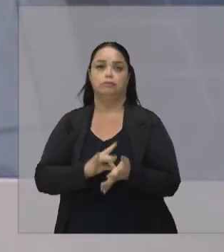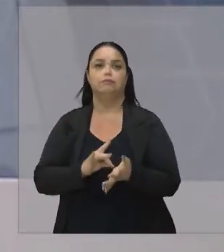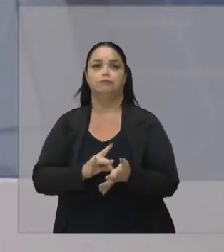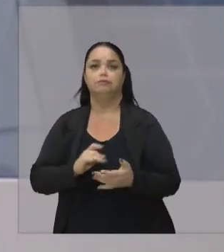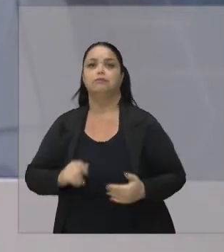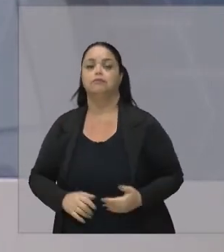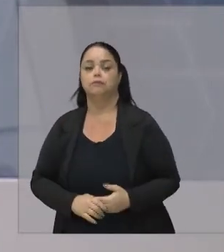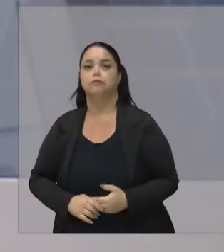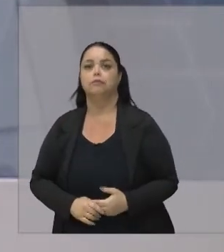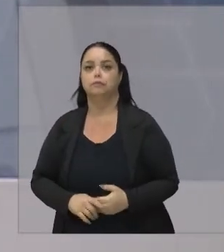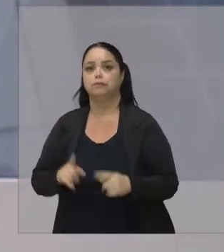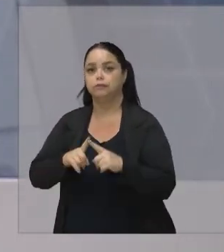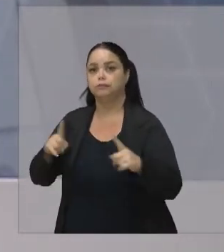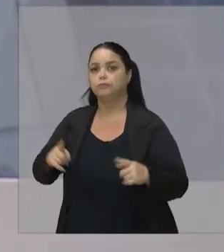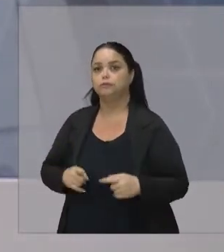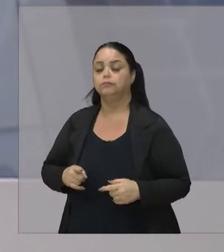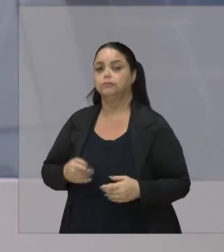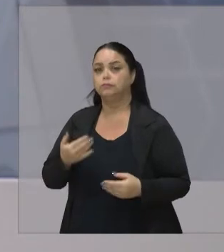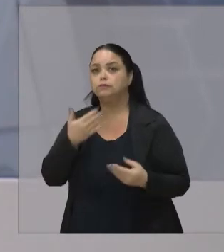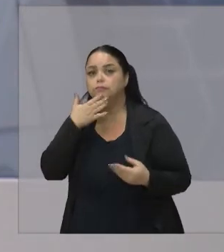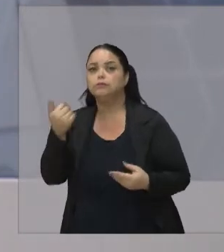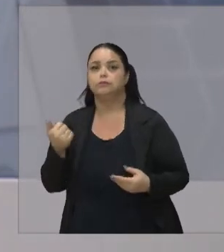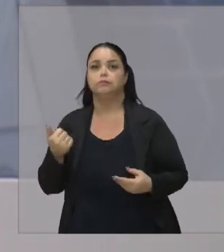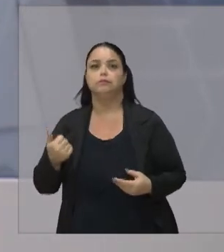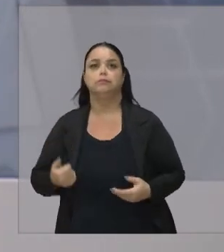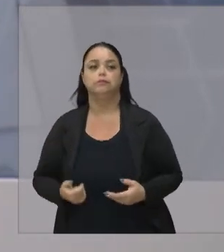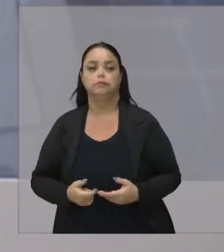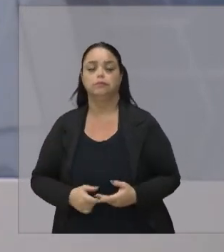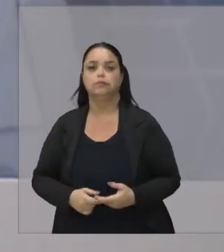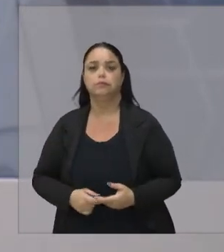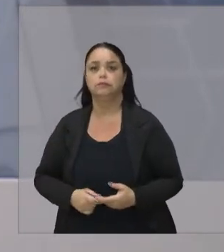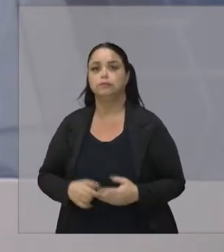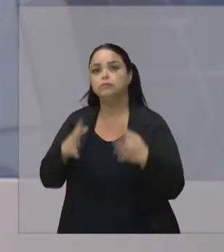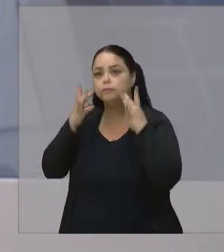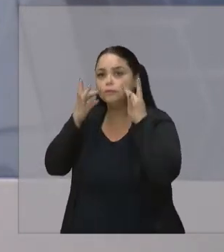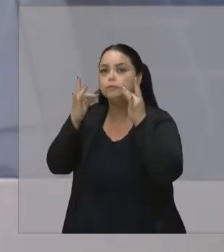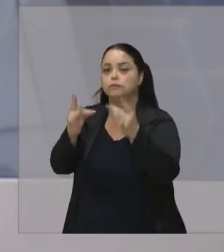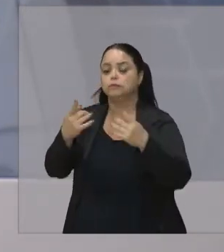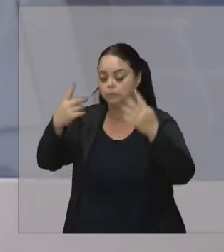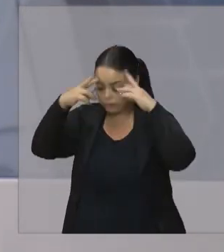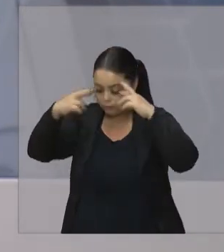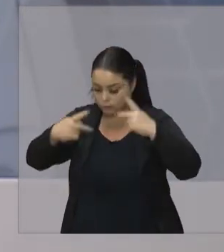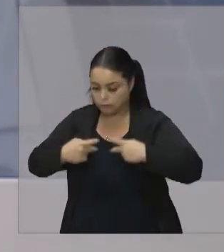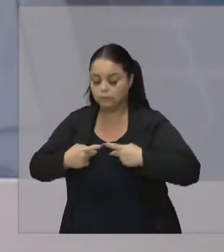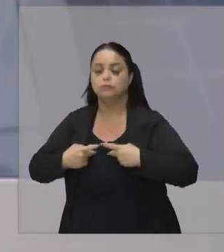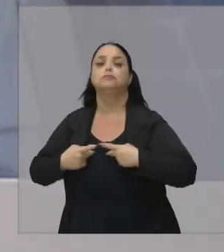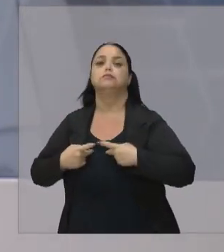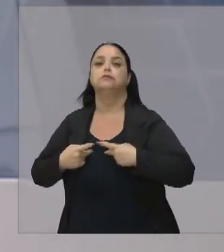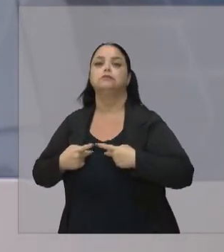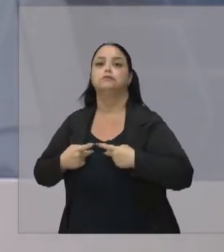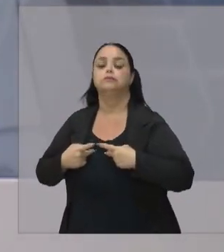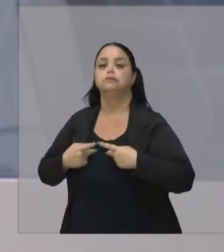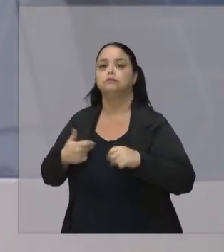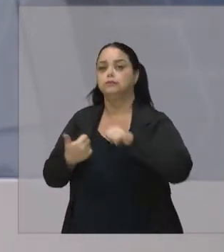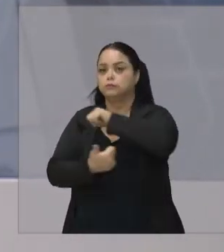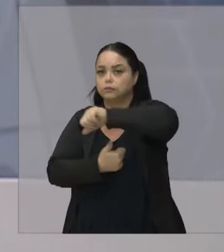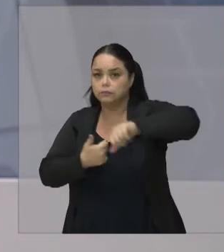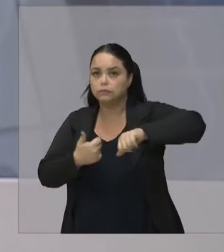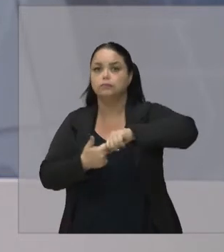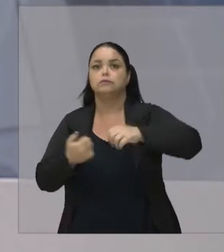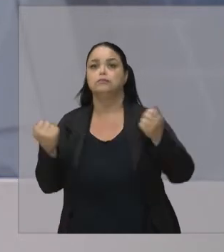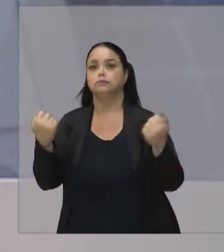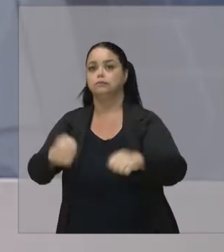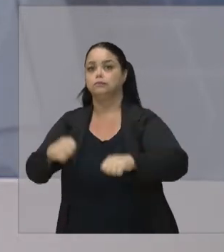vez mais Nos melhorar Melhorarmos Olharmos para nós Fazermos essas transformações Que são